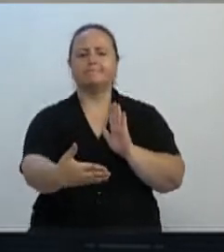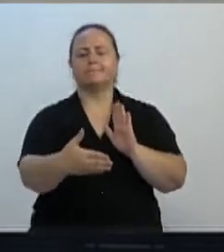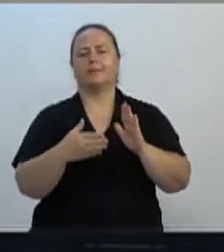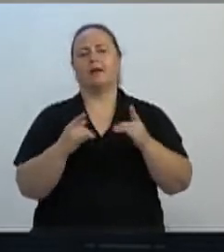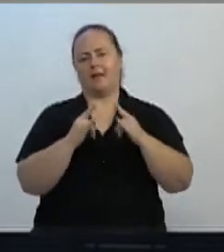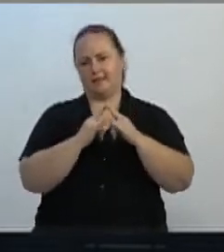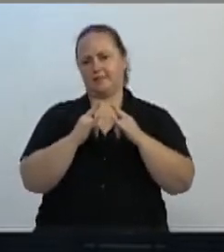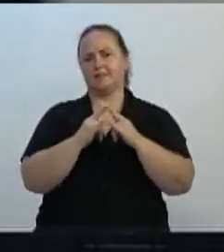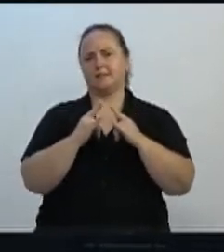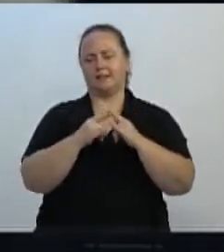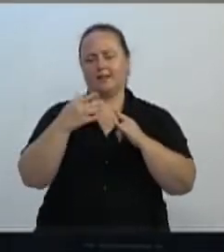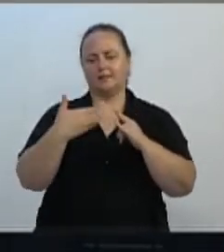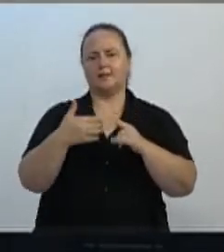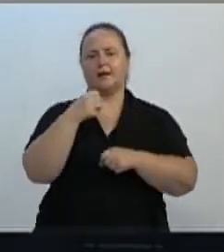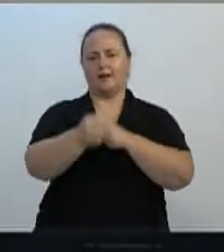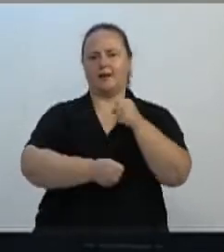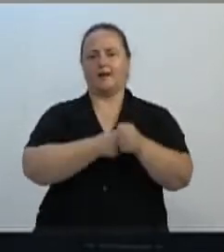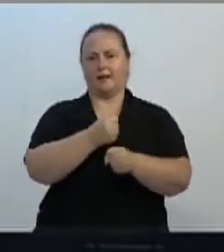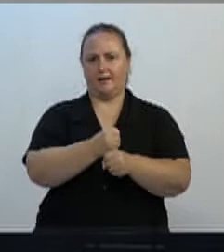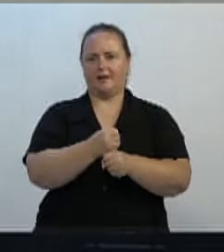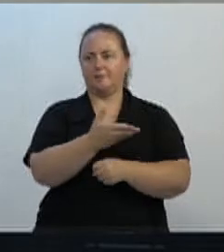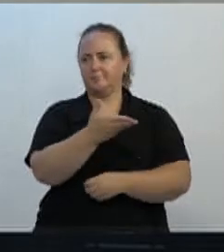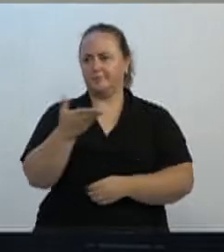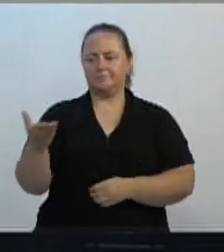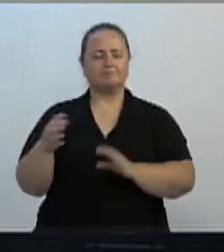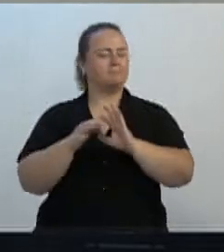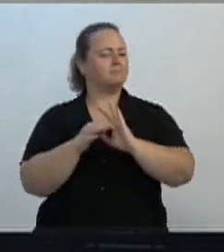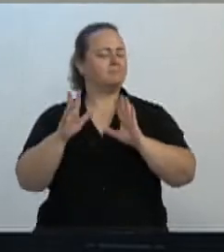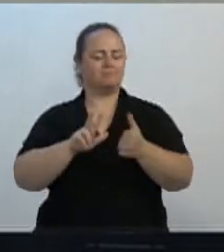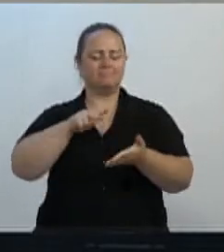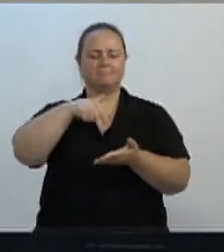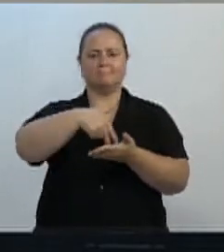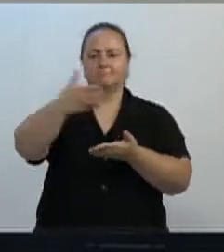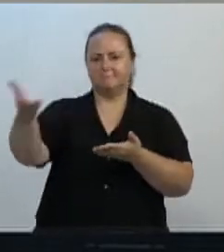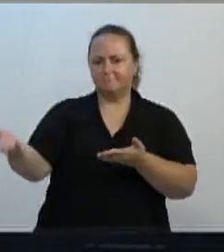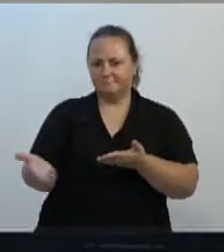para este ano. Por favor, fique à vontade, senhor Henrique.